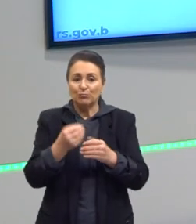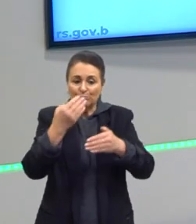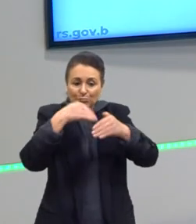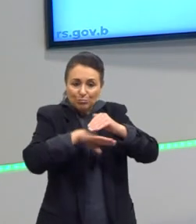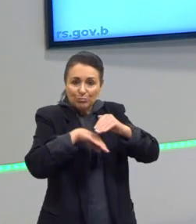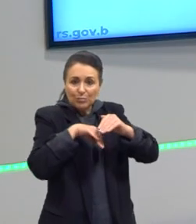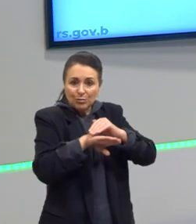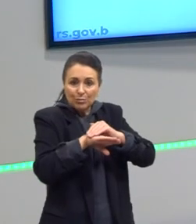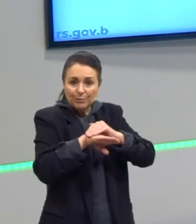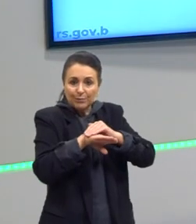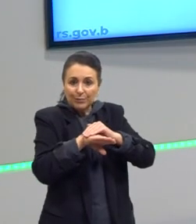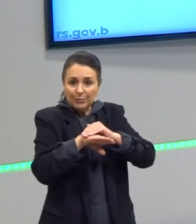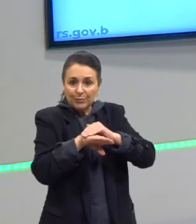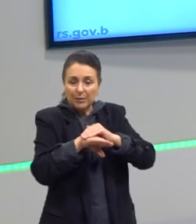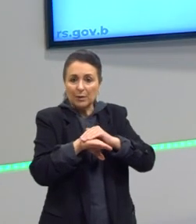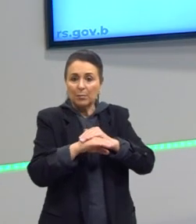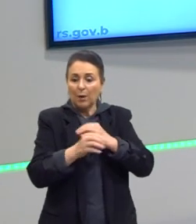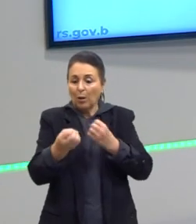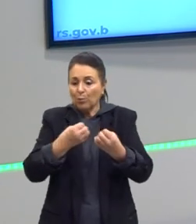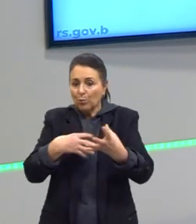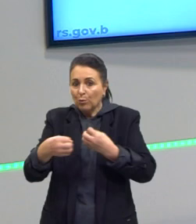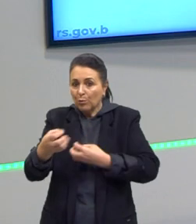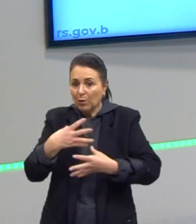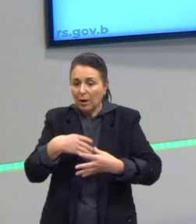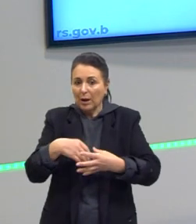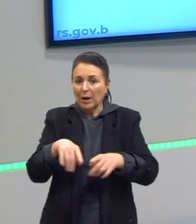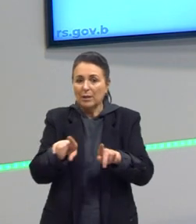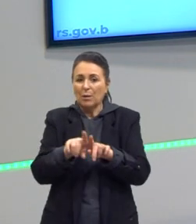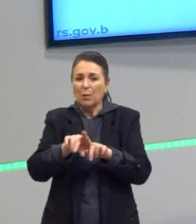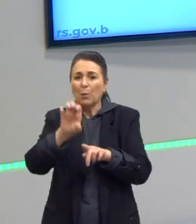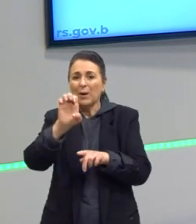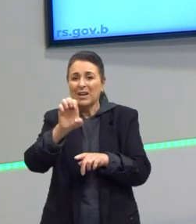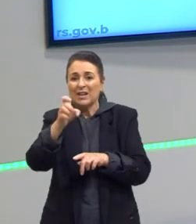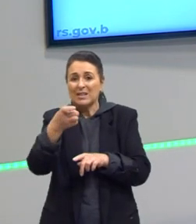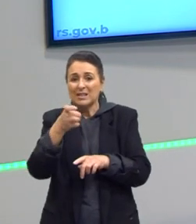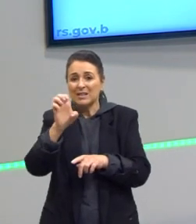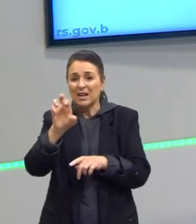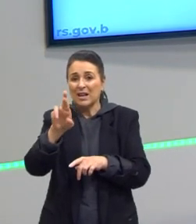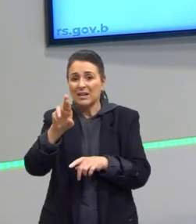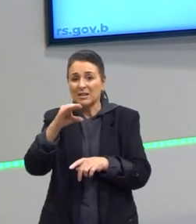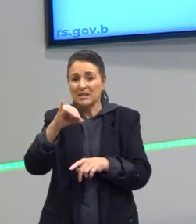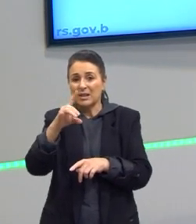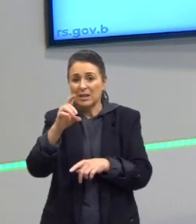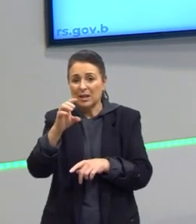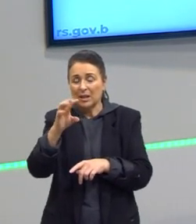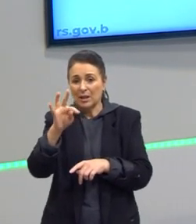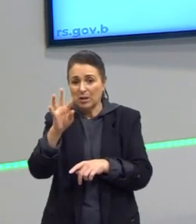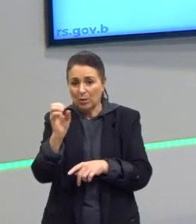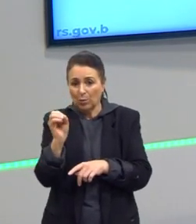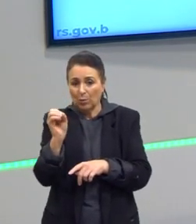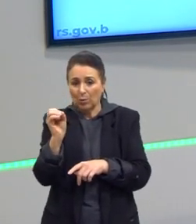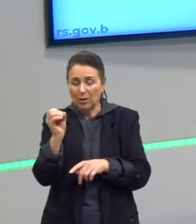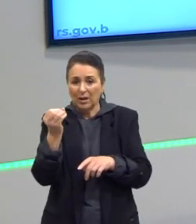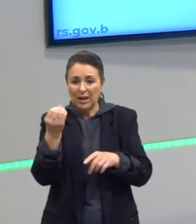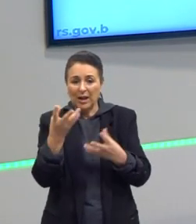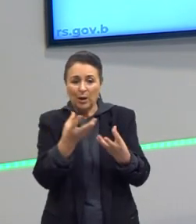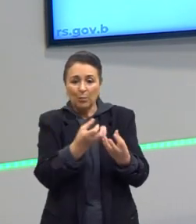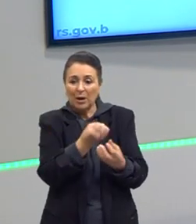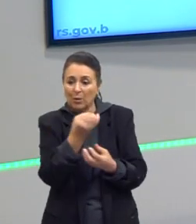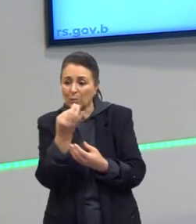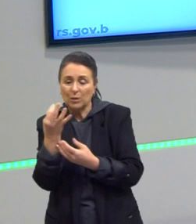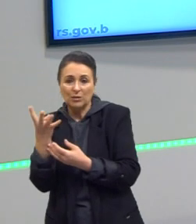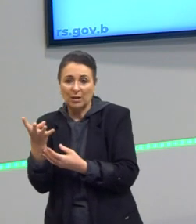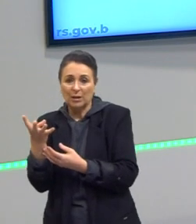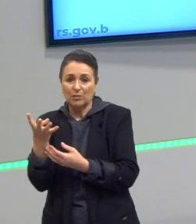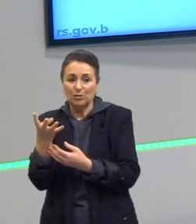seria algo que, seria um exército que, sempre que, enfim, em troca de um salário